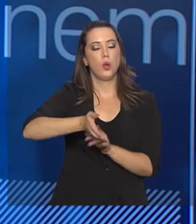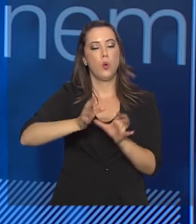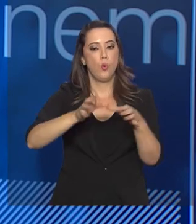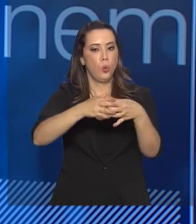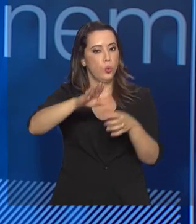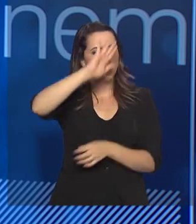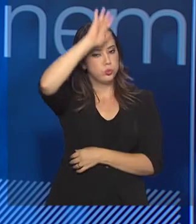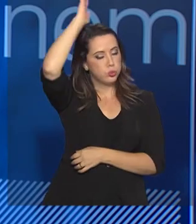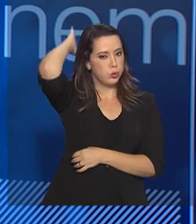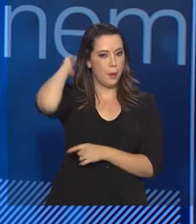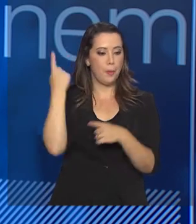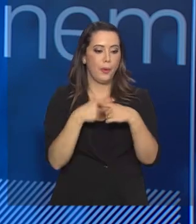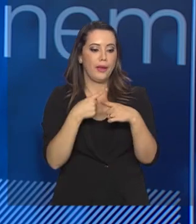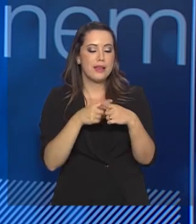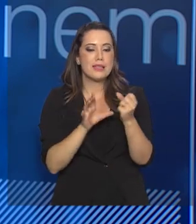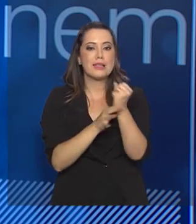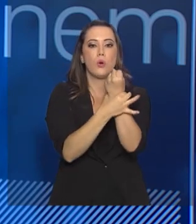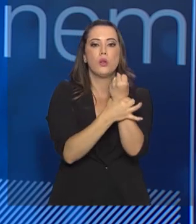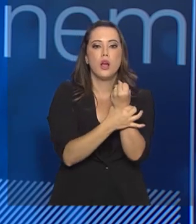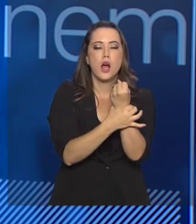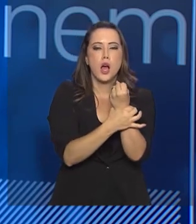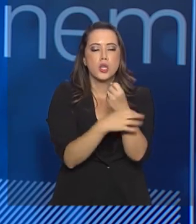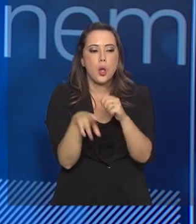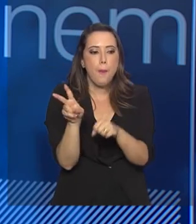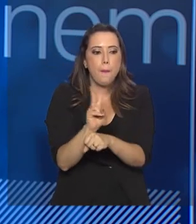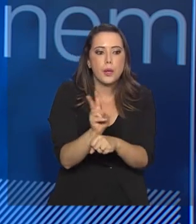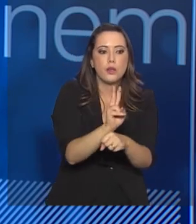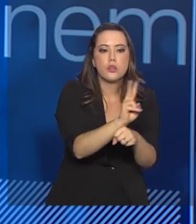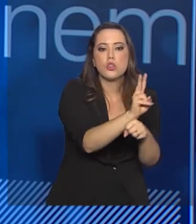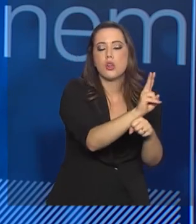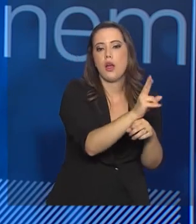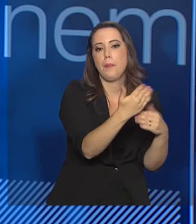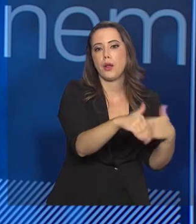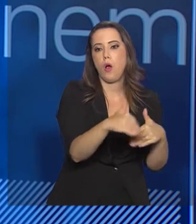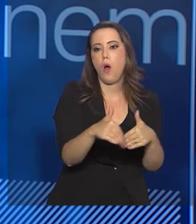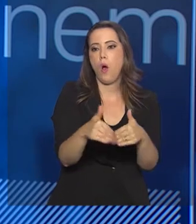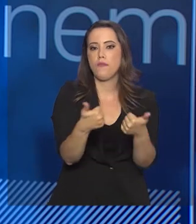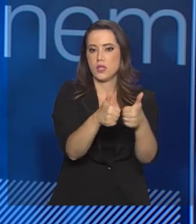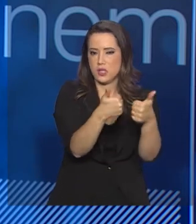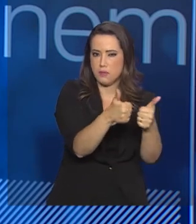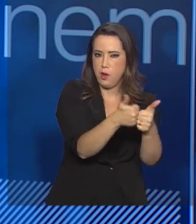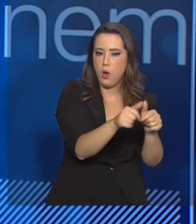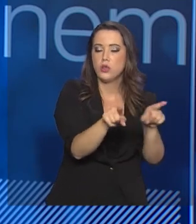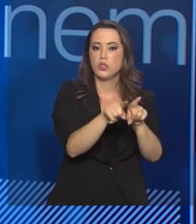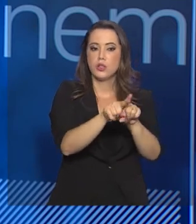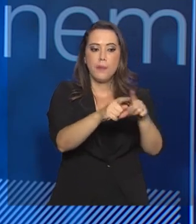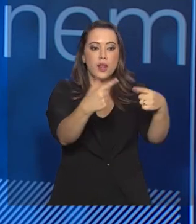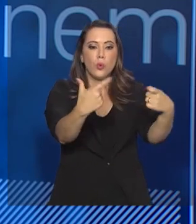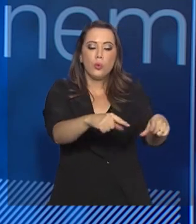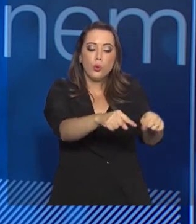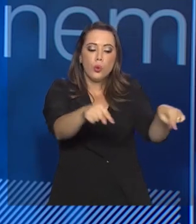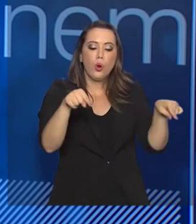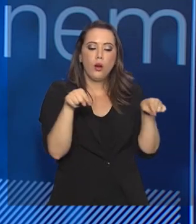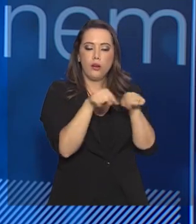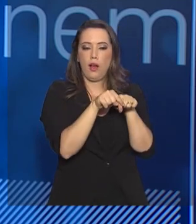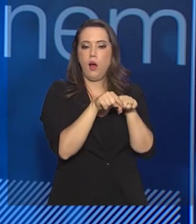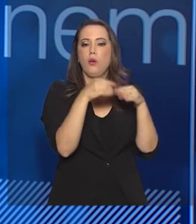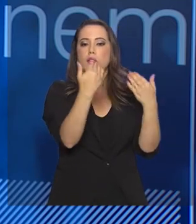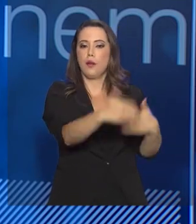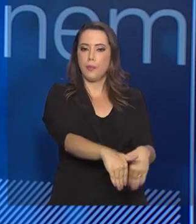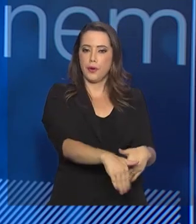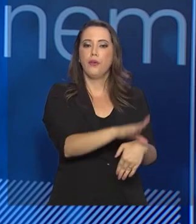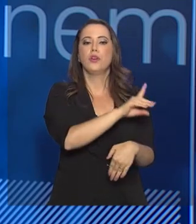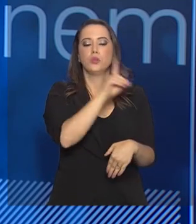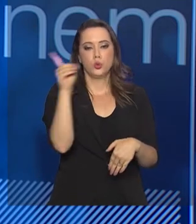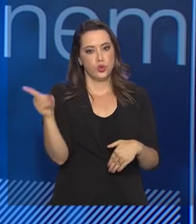tanto a escolta das provas, como também a segurança dos locais de prova. Então, a Polícia Militar também garante a segurança da aplicação da prova no